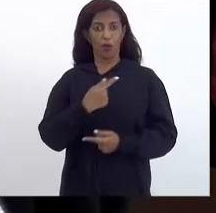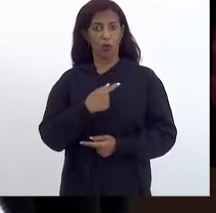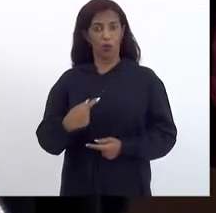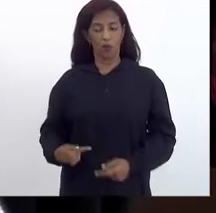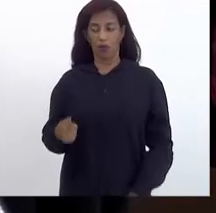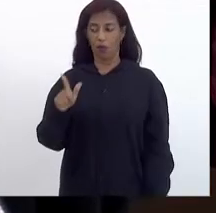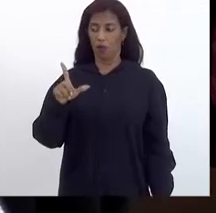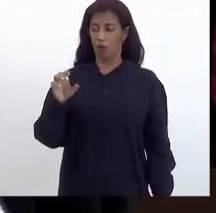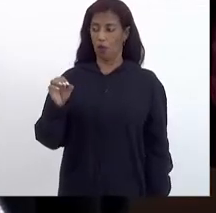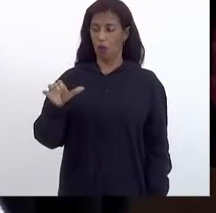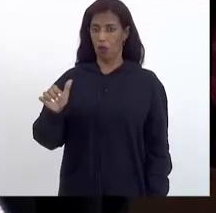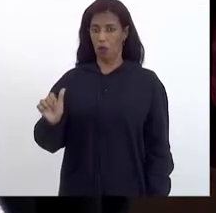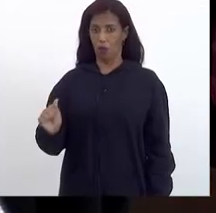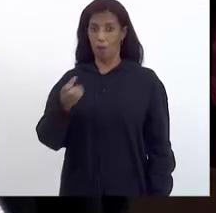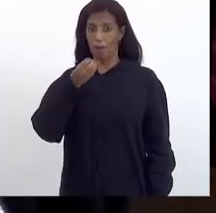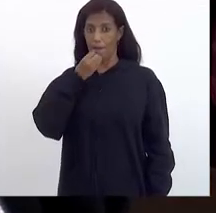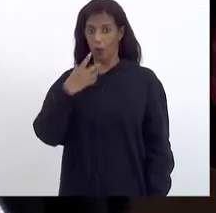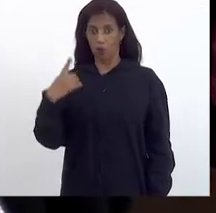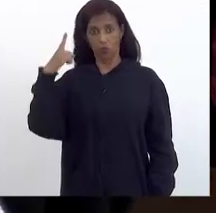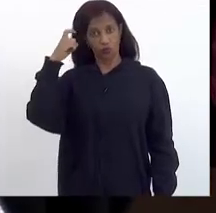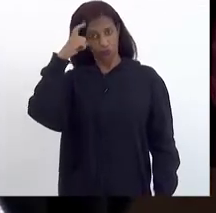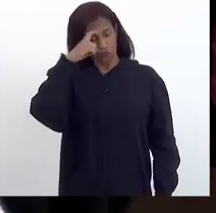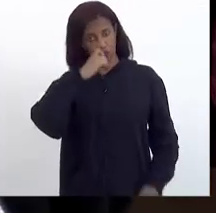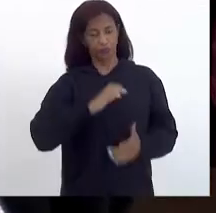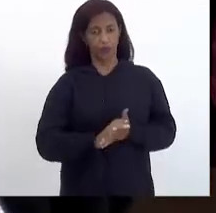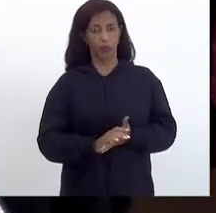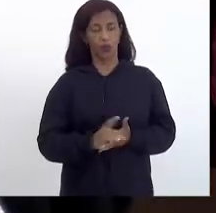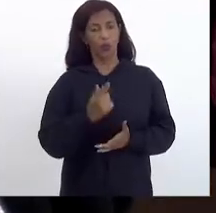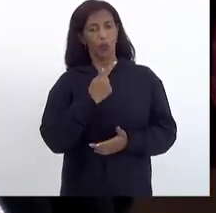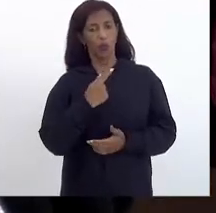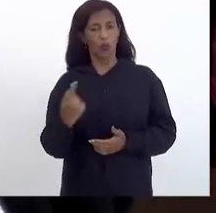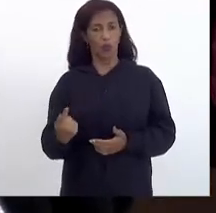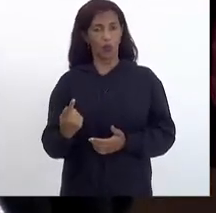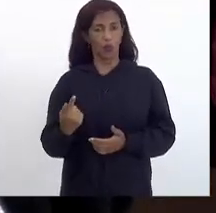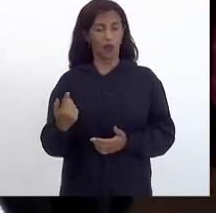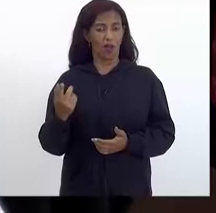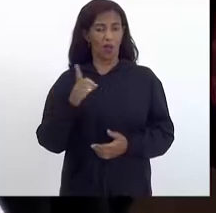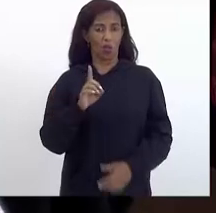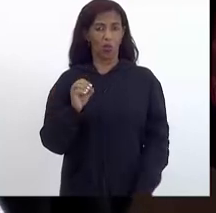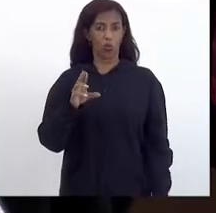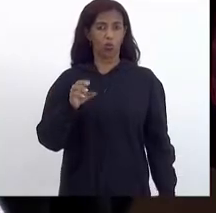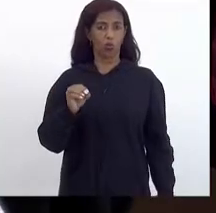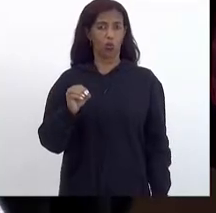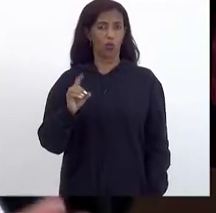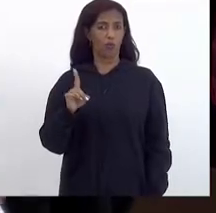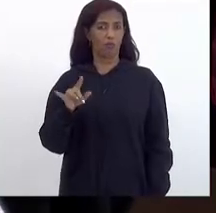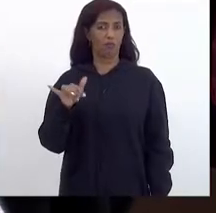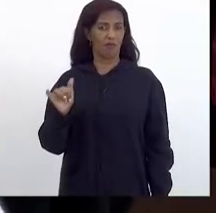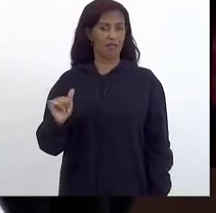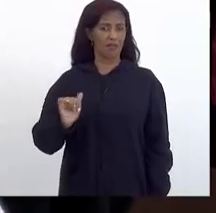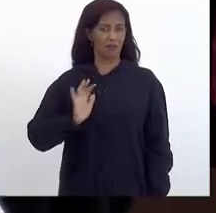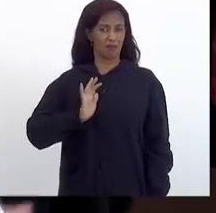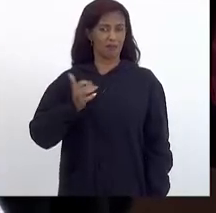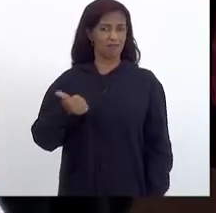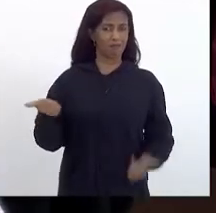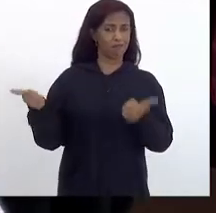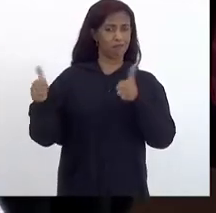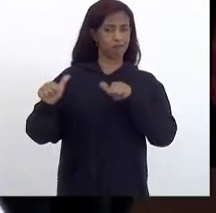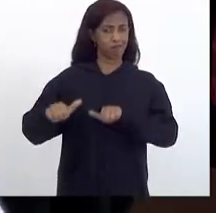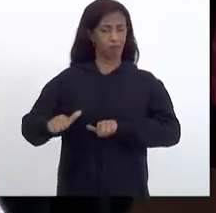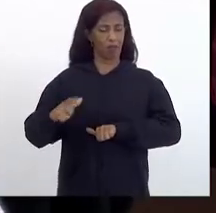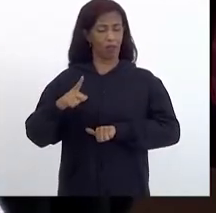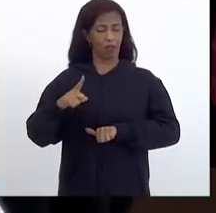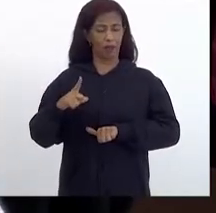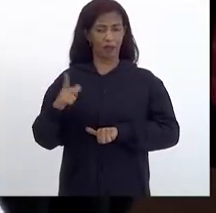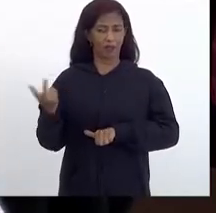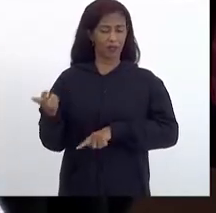LOA boa já é difícil, governar para o doadécimo é caótico. Então, eu tenho essa premissa desde que eu